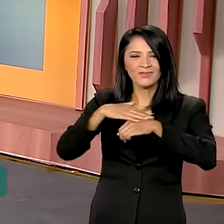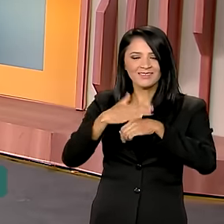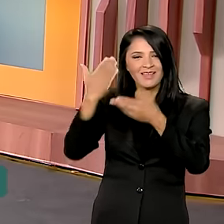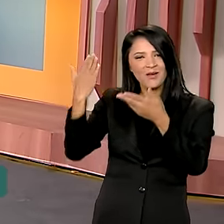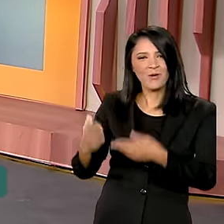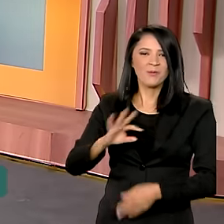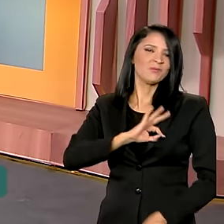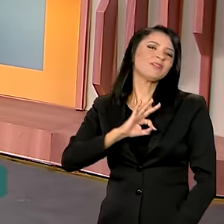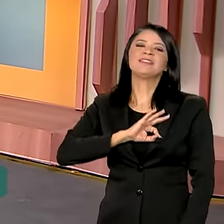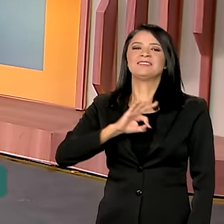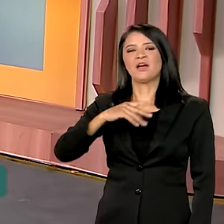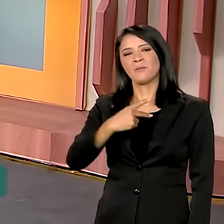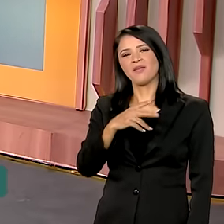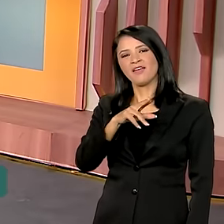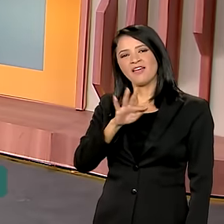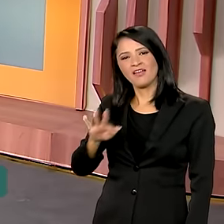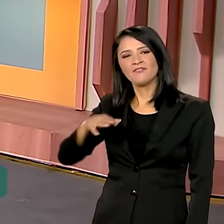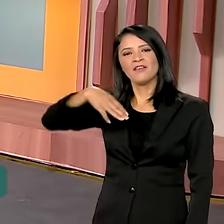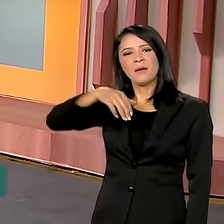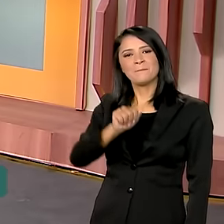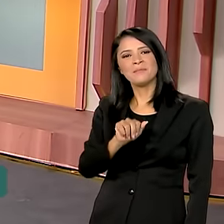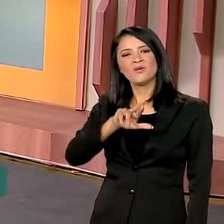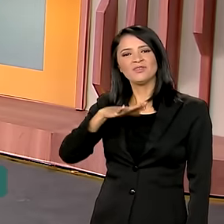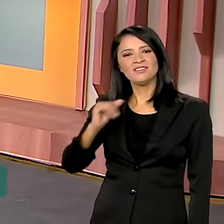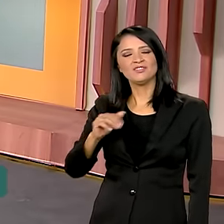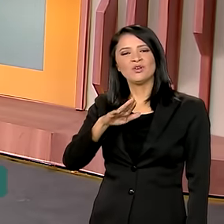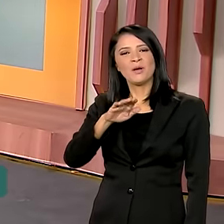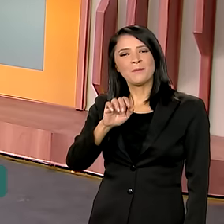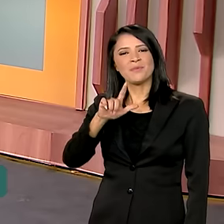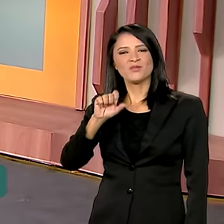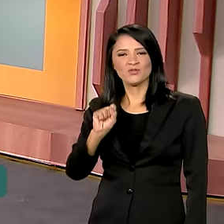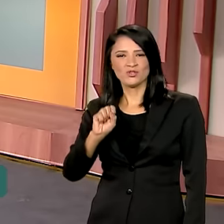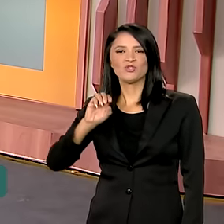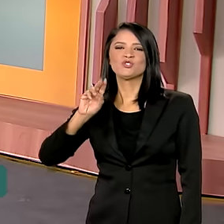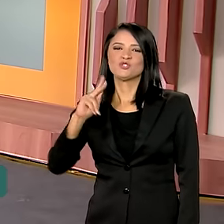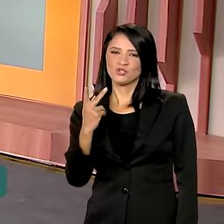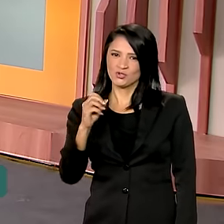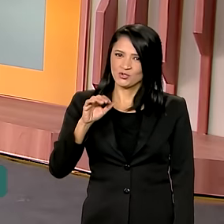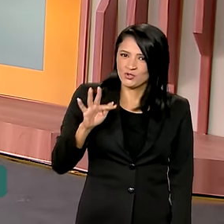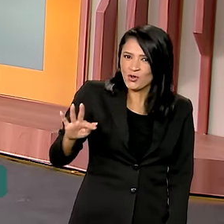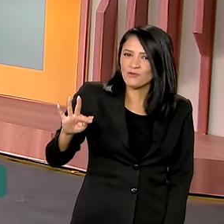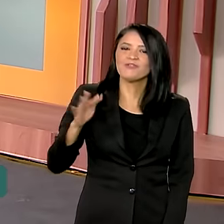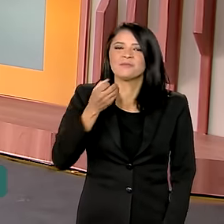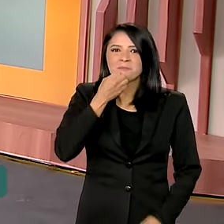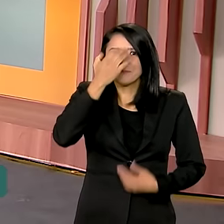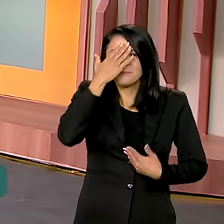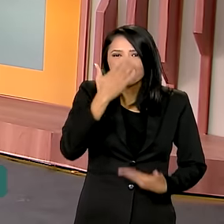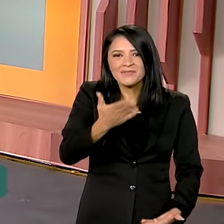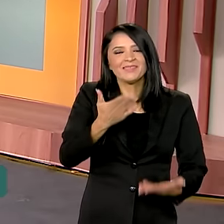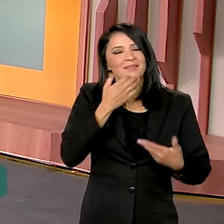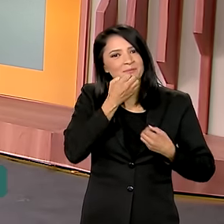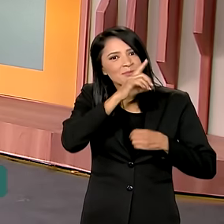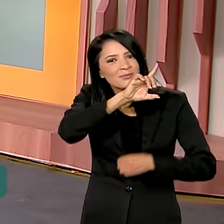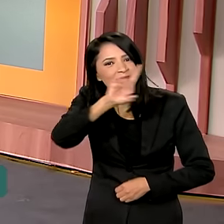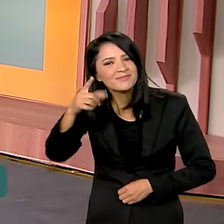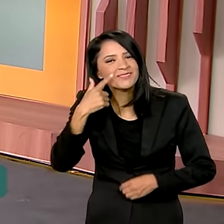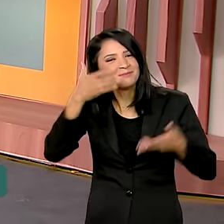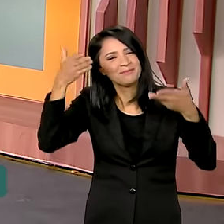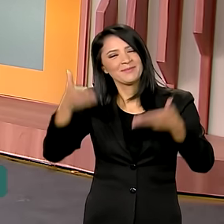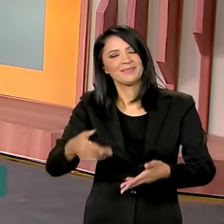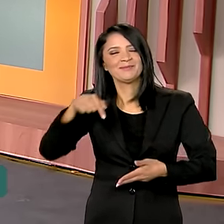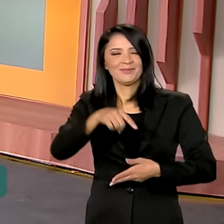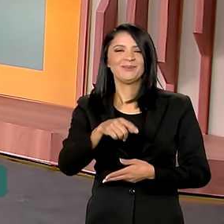isso com o Policial Rodoviário Federal Maurício Belzoff. Obrigada, bom dia. Obrigada por participar aí do Brasil em Dia.